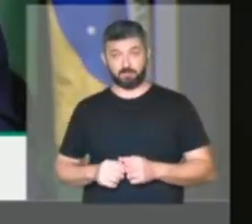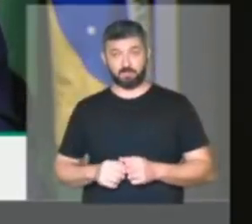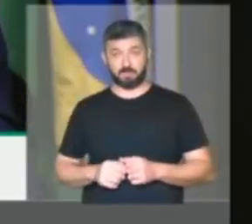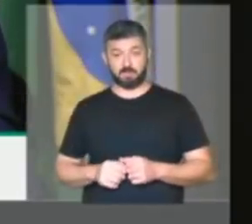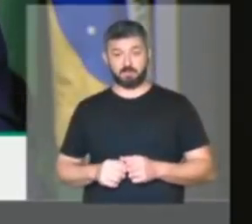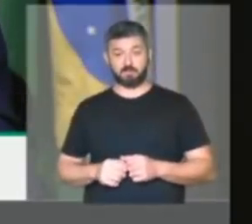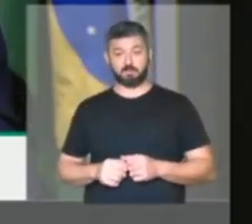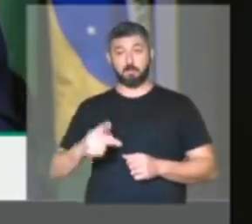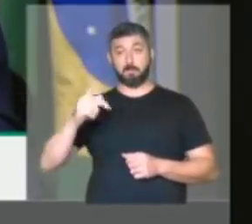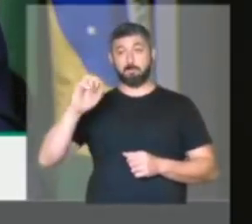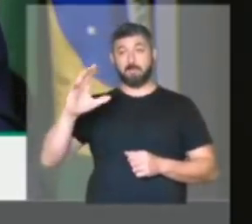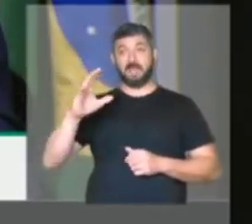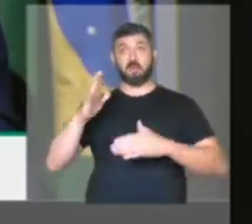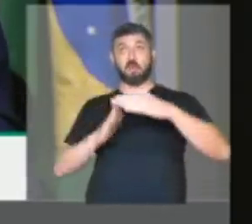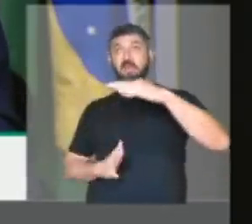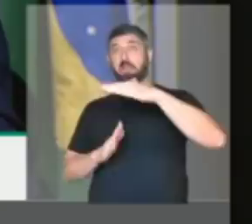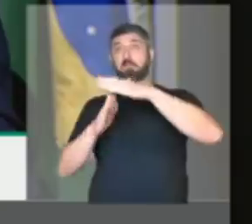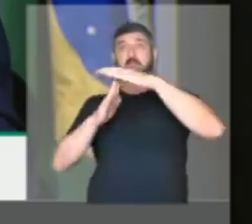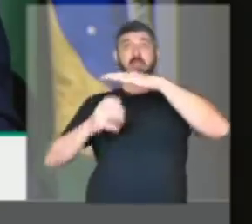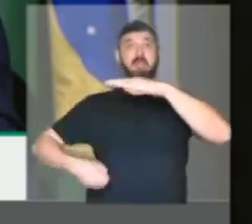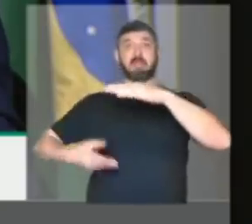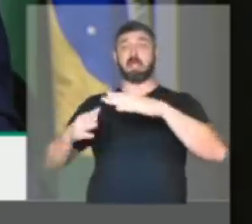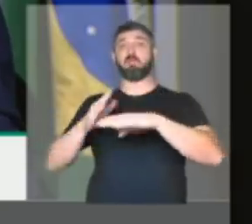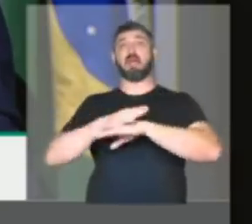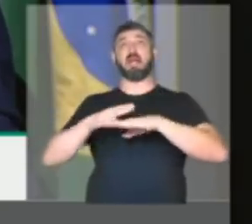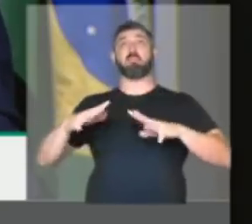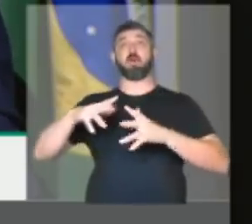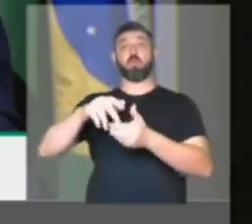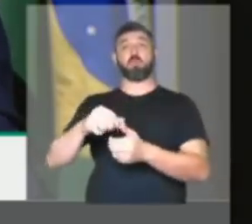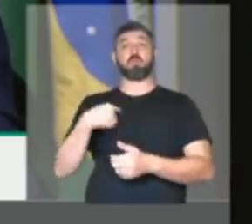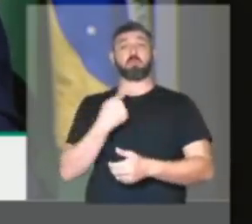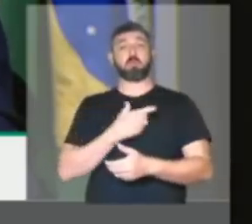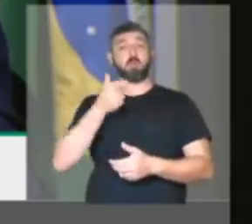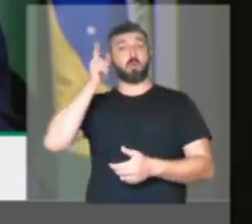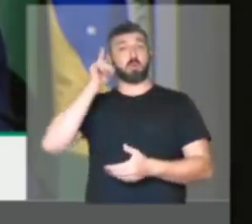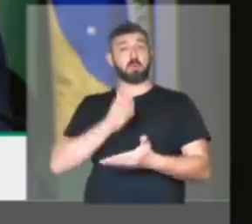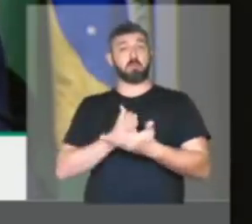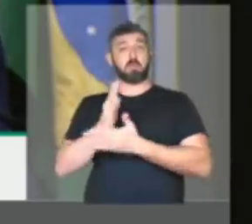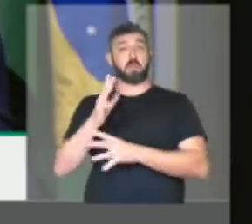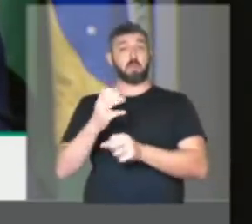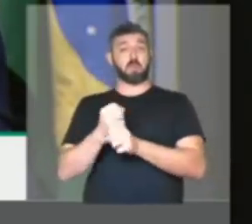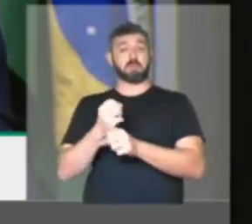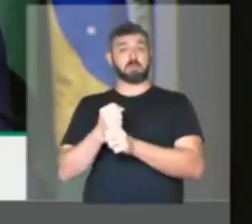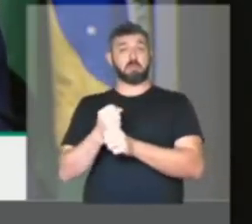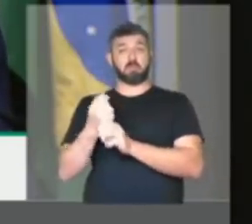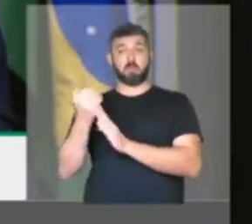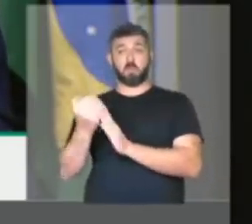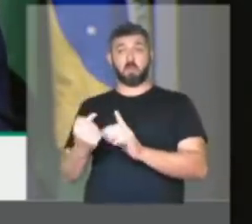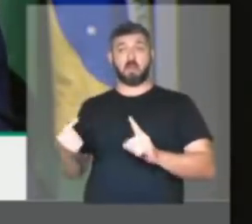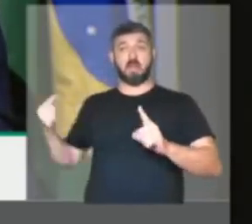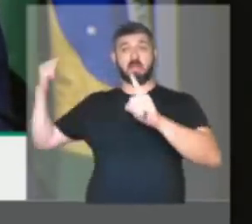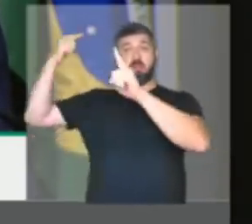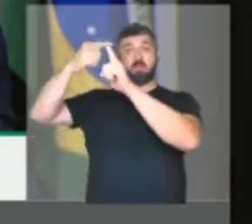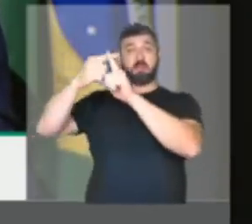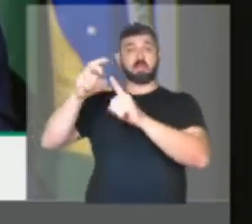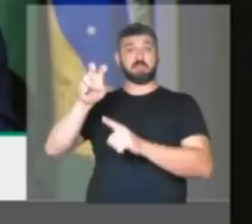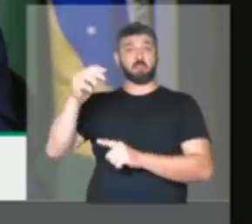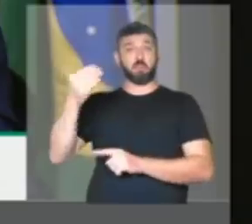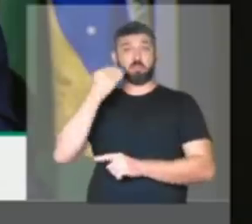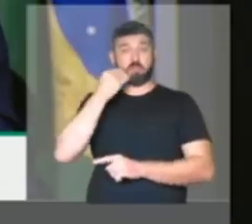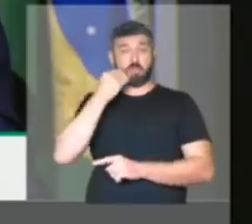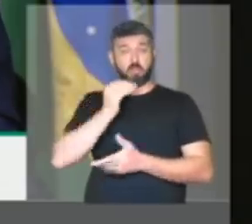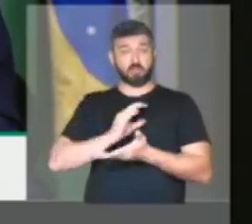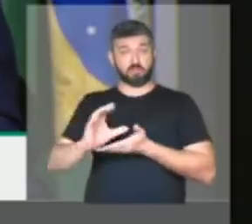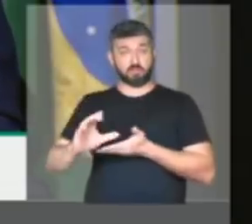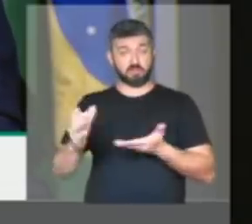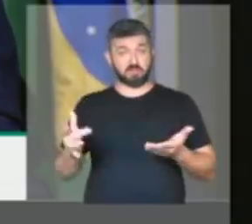teto, que seria o apocalipse, que seria o fim do mundo, nós aprovamos ontem o orçamento com aumento de 5 bilhões no